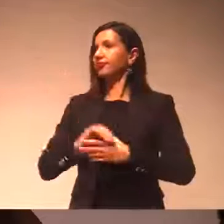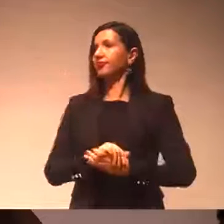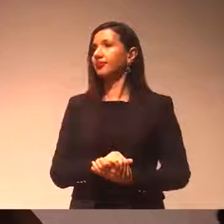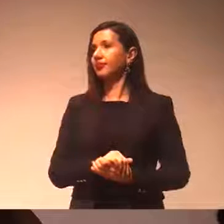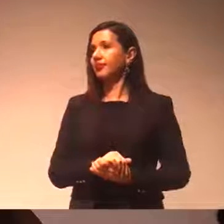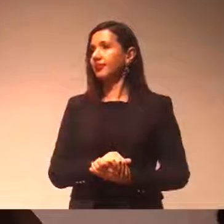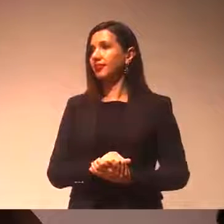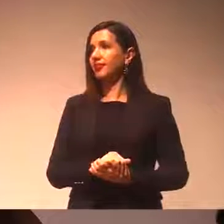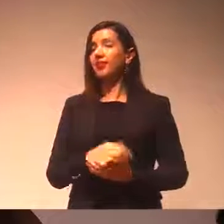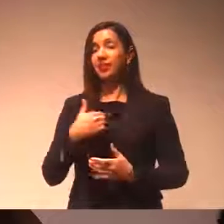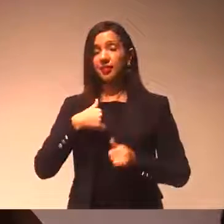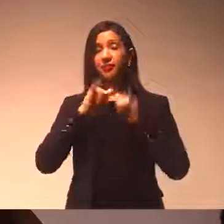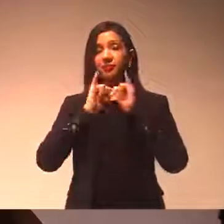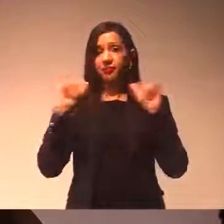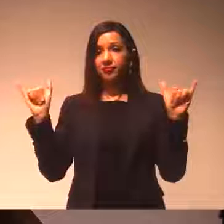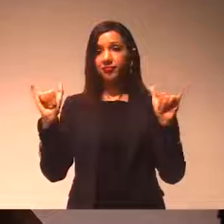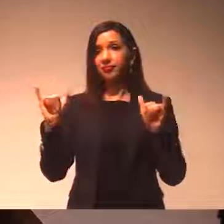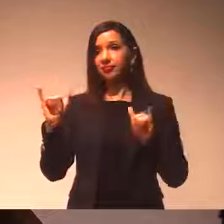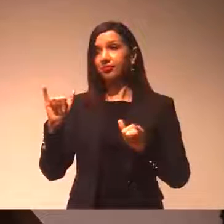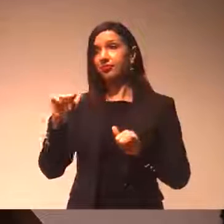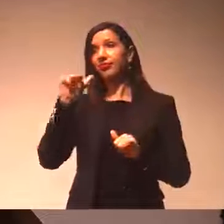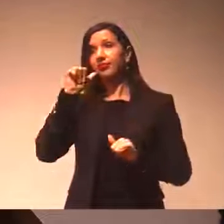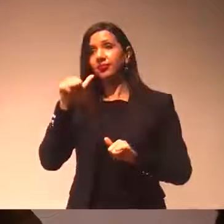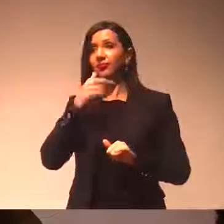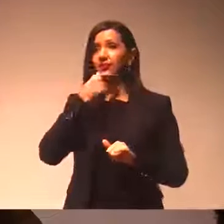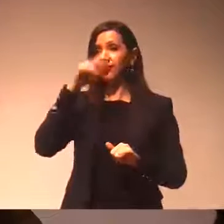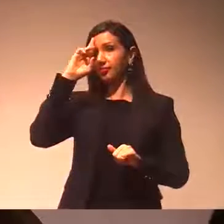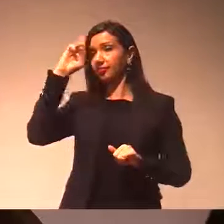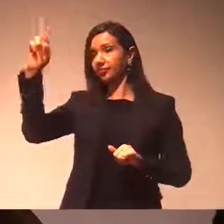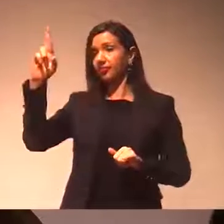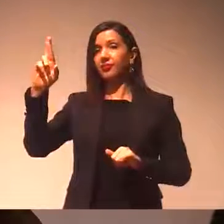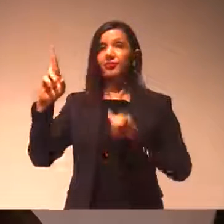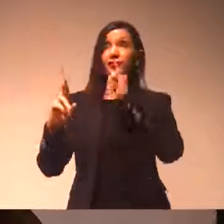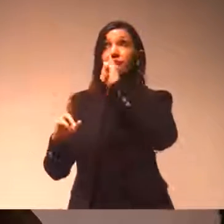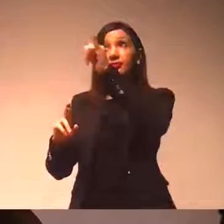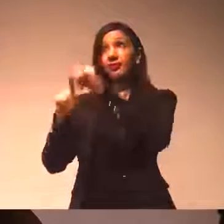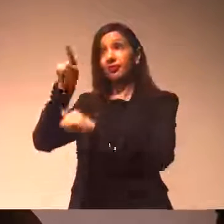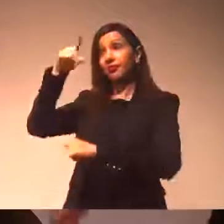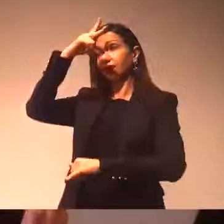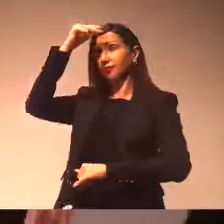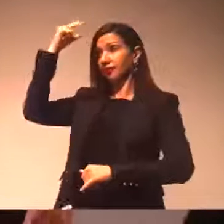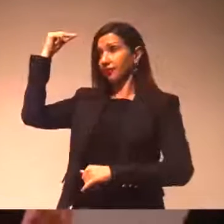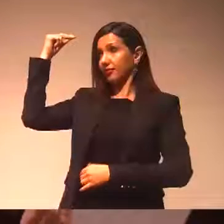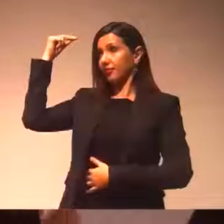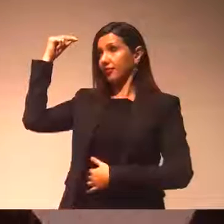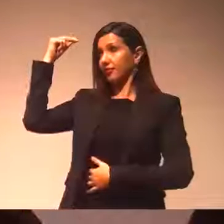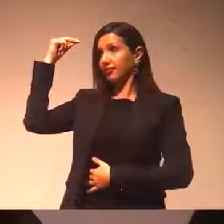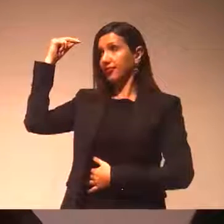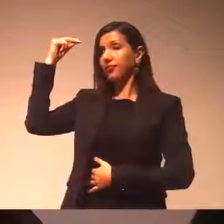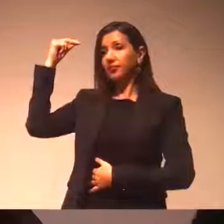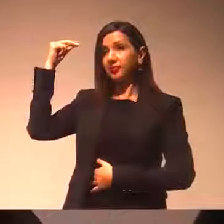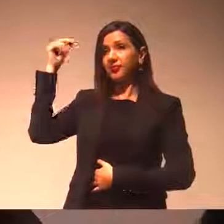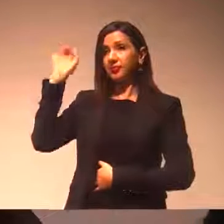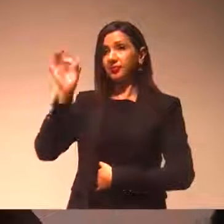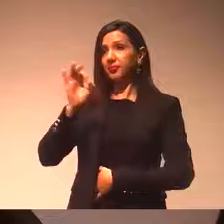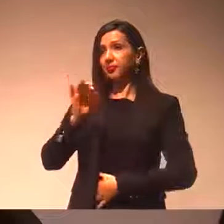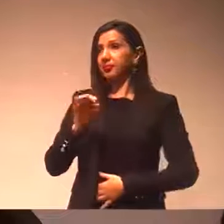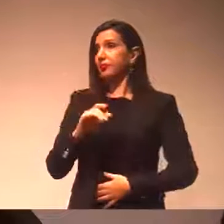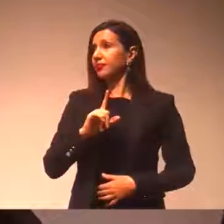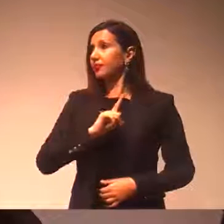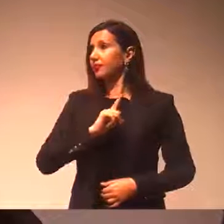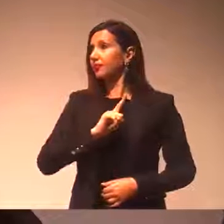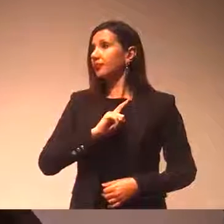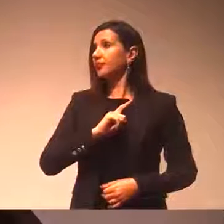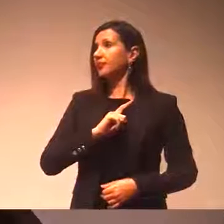Eu disse, acho que outros vereadores dessa casa também, disse ao Sr. Prefeito, que votaria contra aquele veto se ele permanecesse na